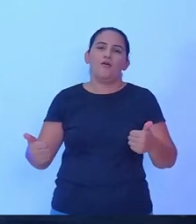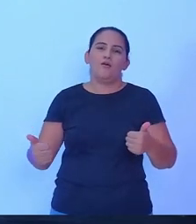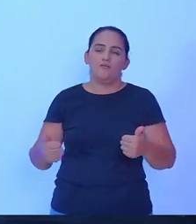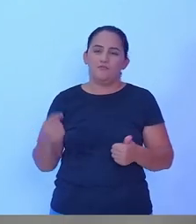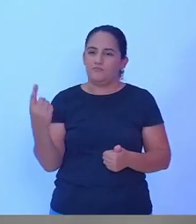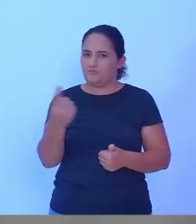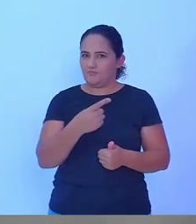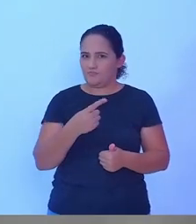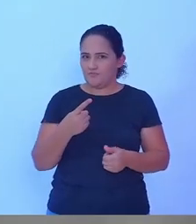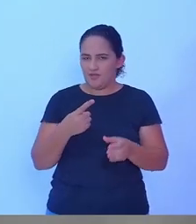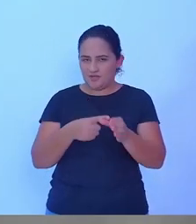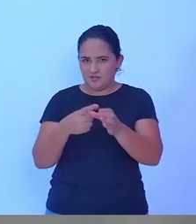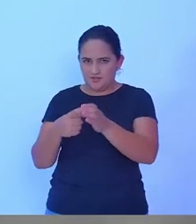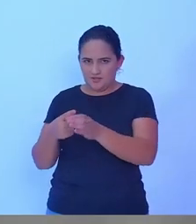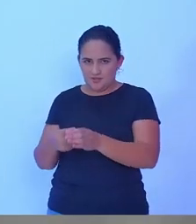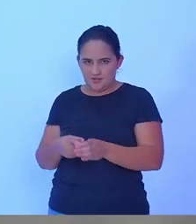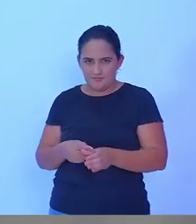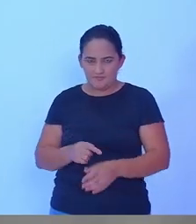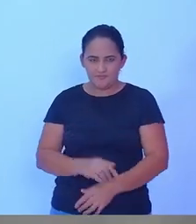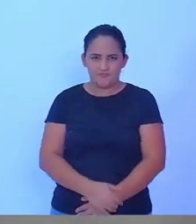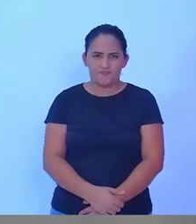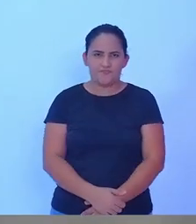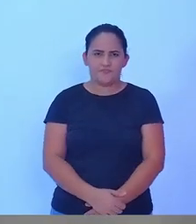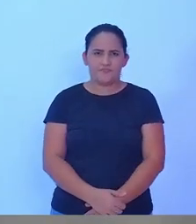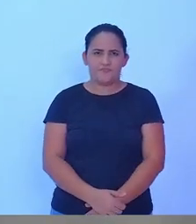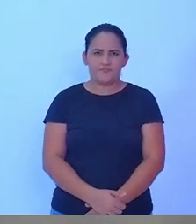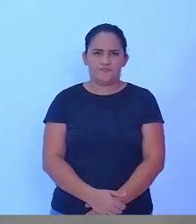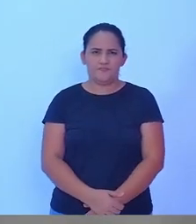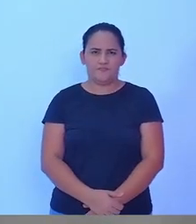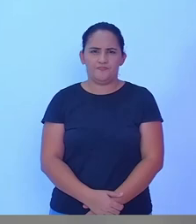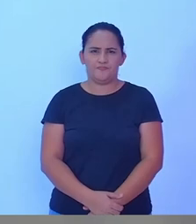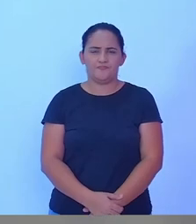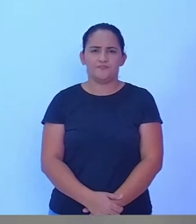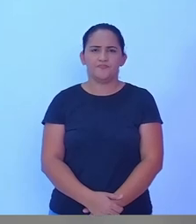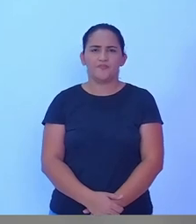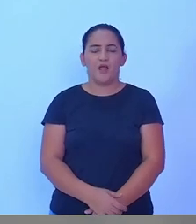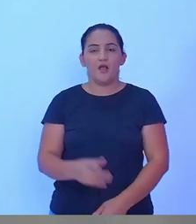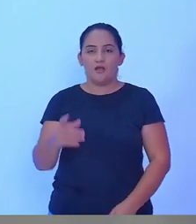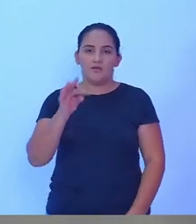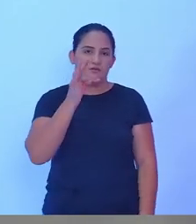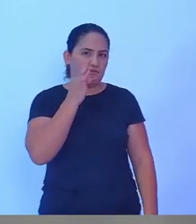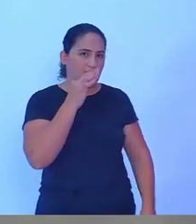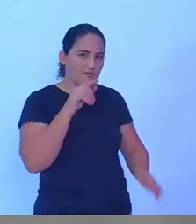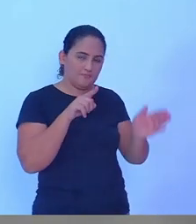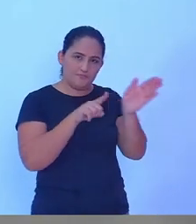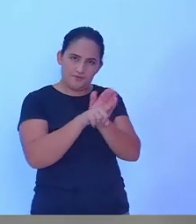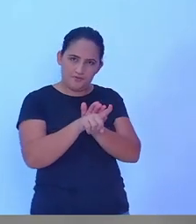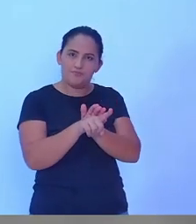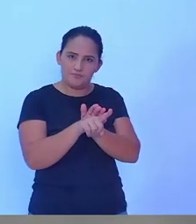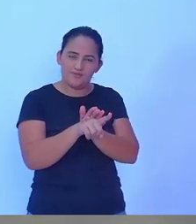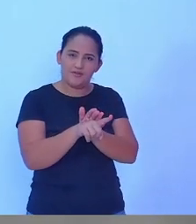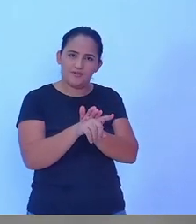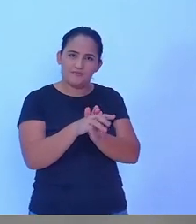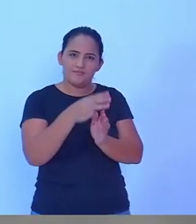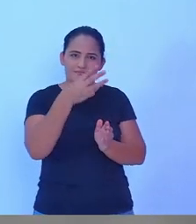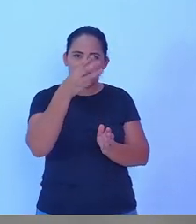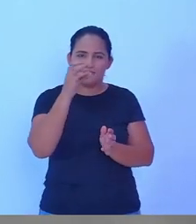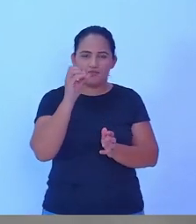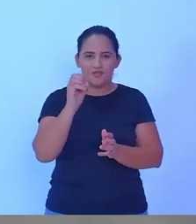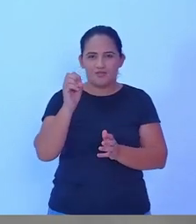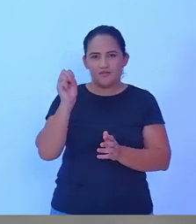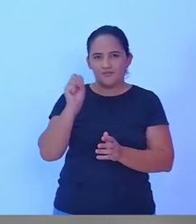Agora o Tiago Moreira fará uma pergunta de 30 segundos, até 30 segundos, para o candidato